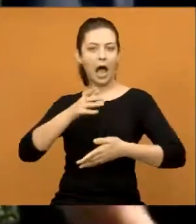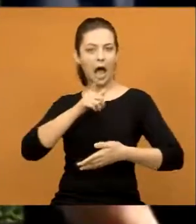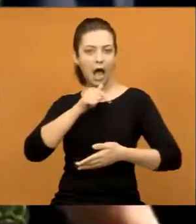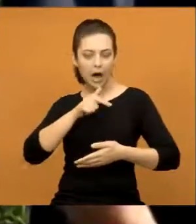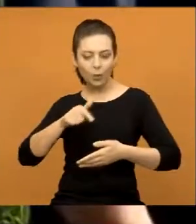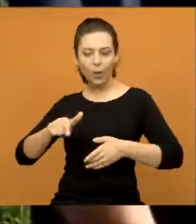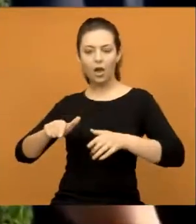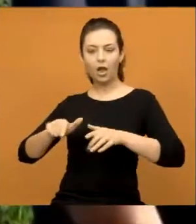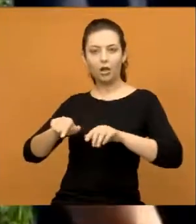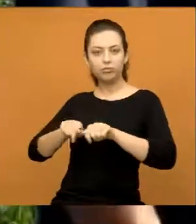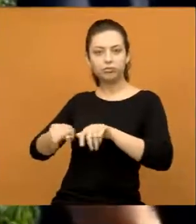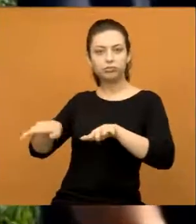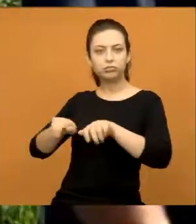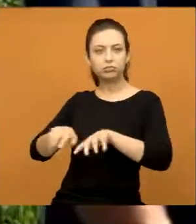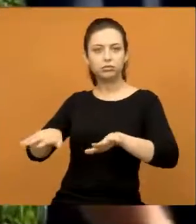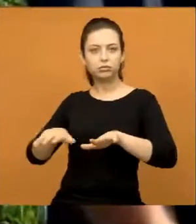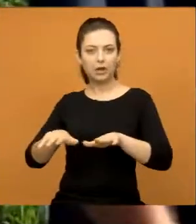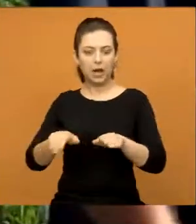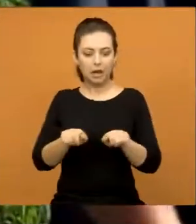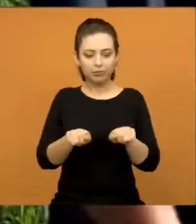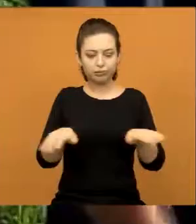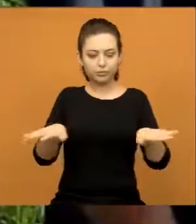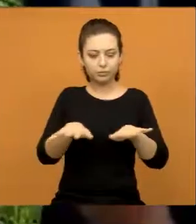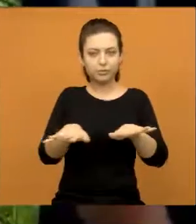onde era limpo, as duas laterais.